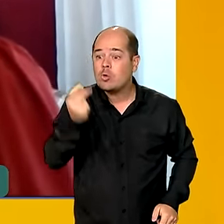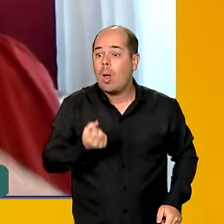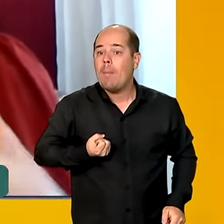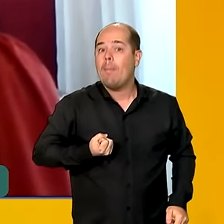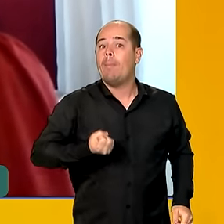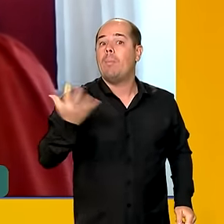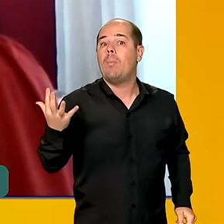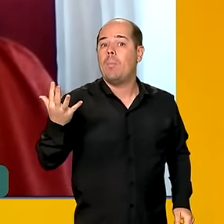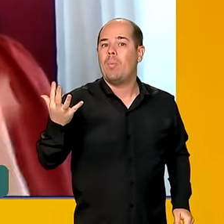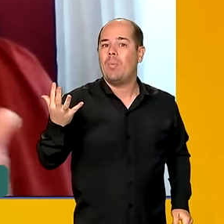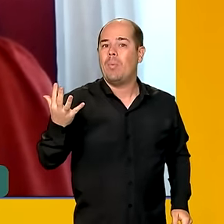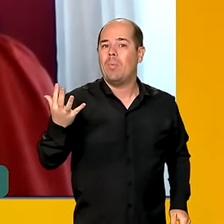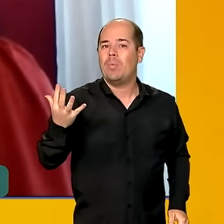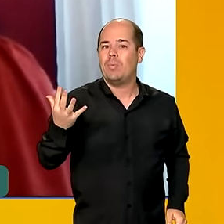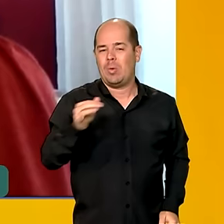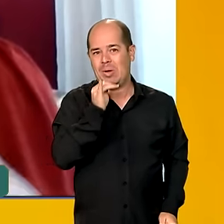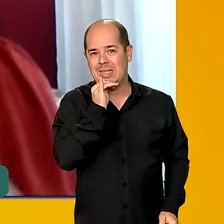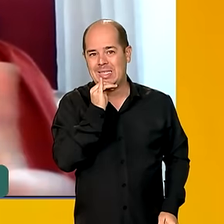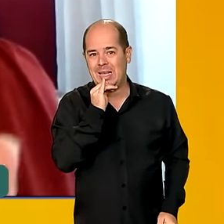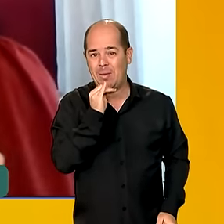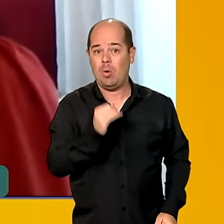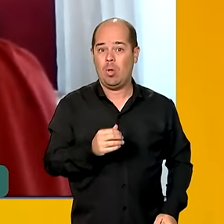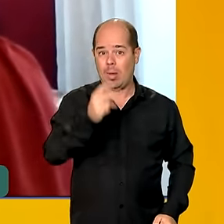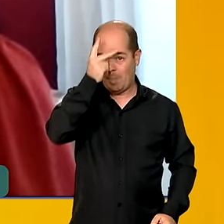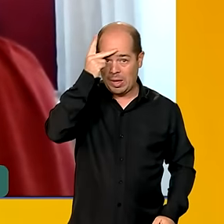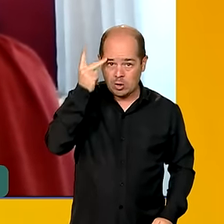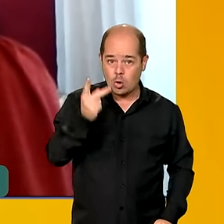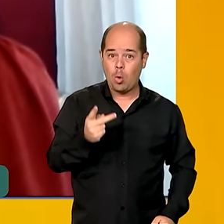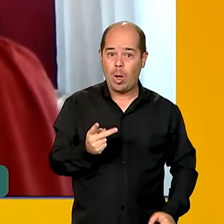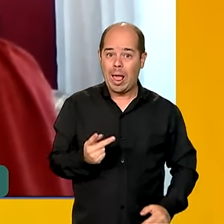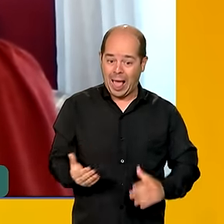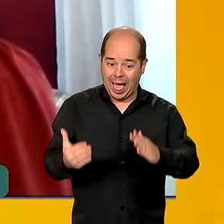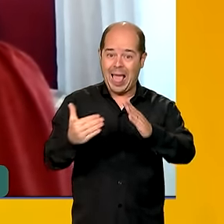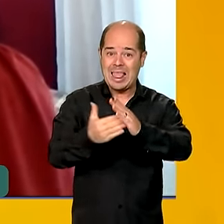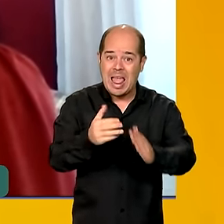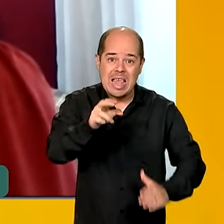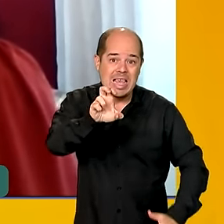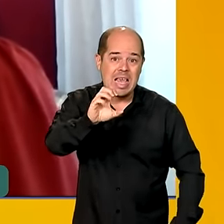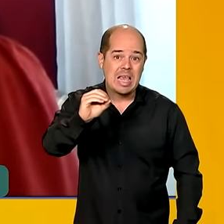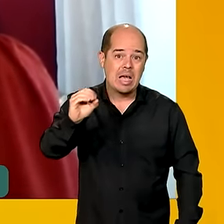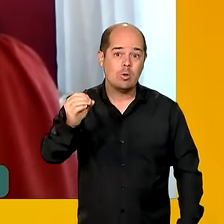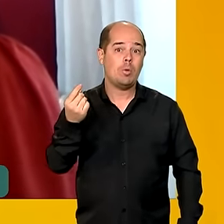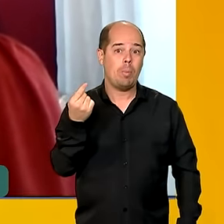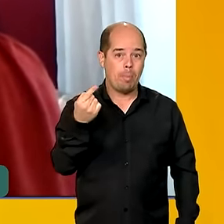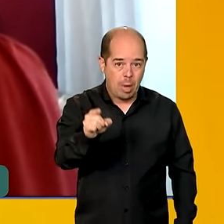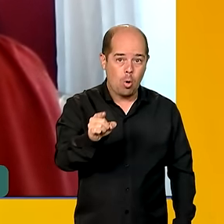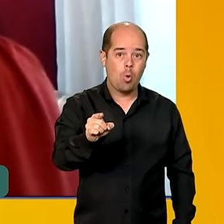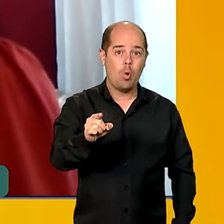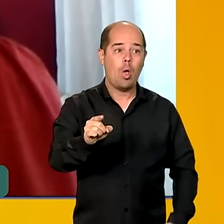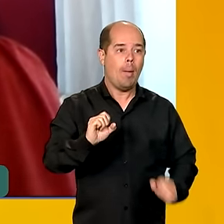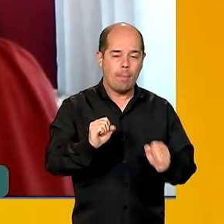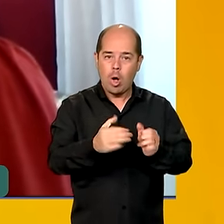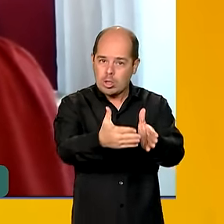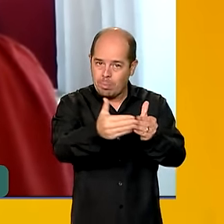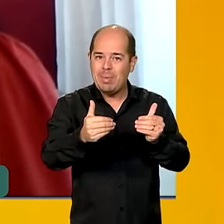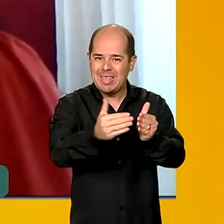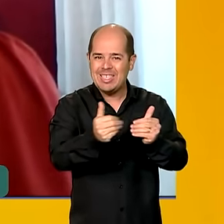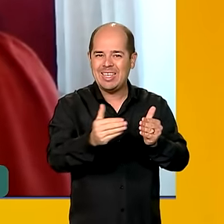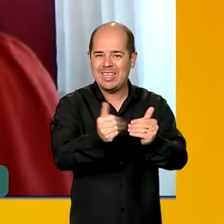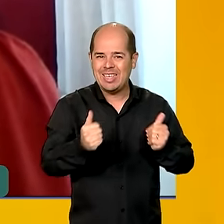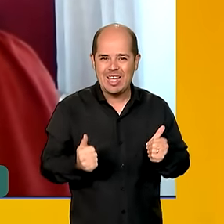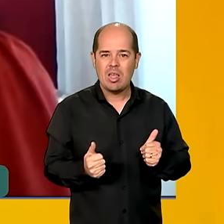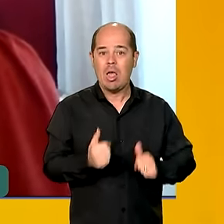podem pedir até 500 mil reais de imediato, só para ações emergenciais. Então, instrumentos como este,